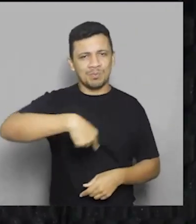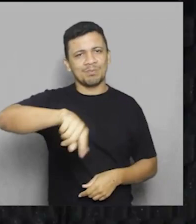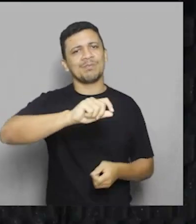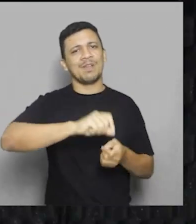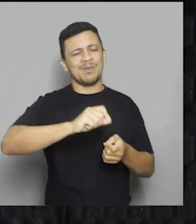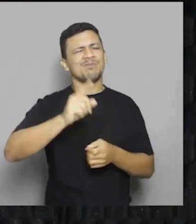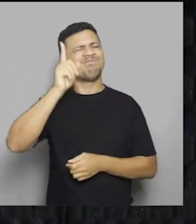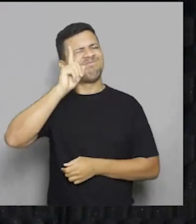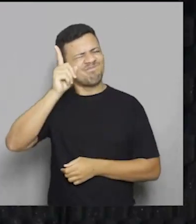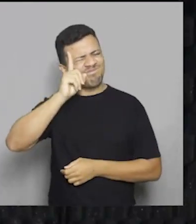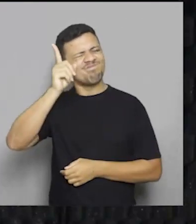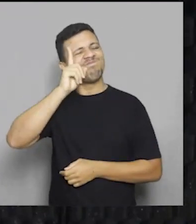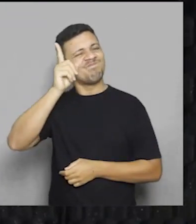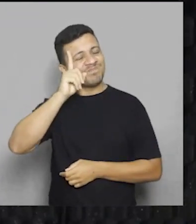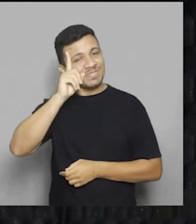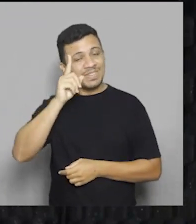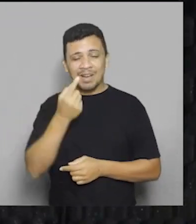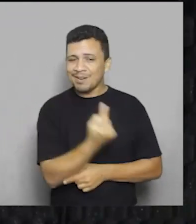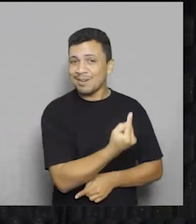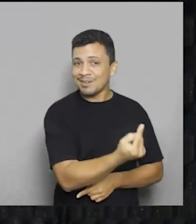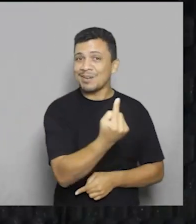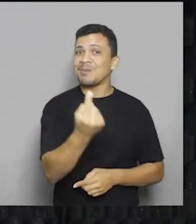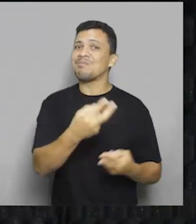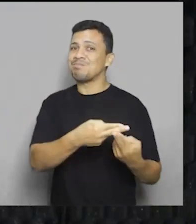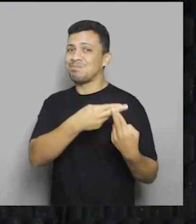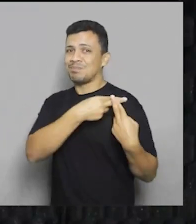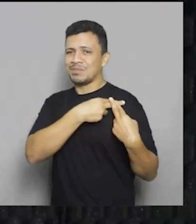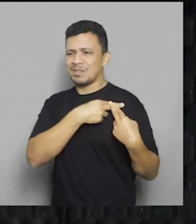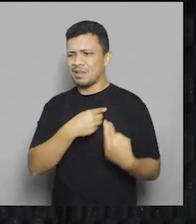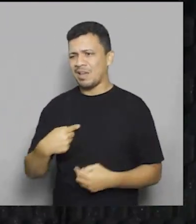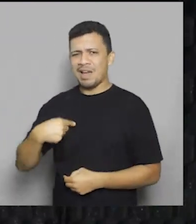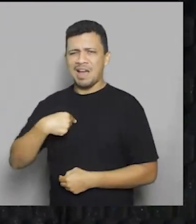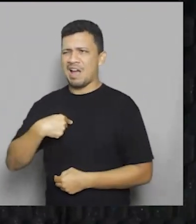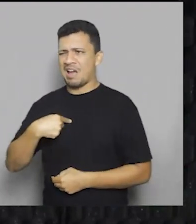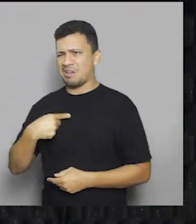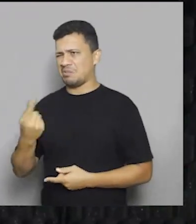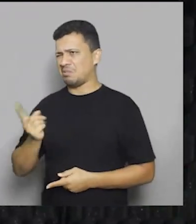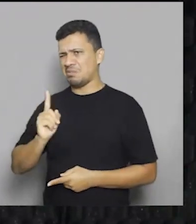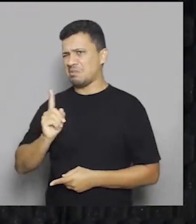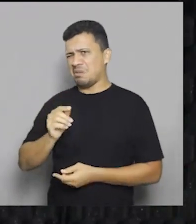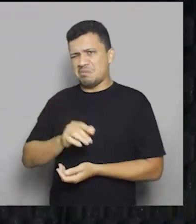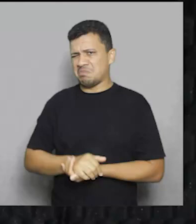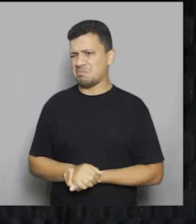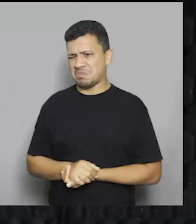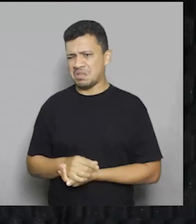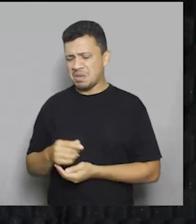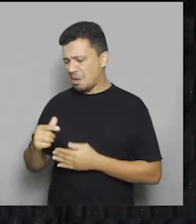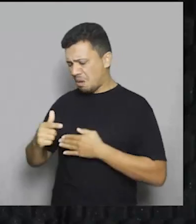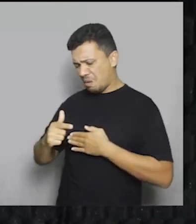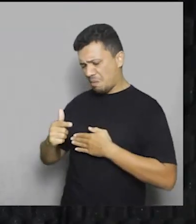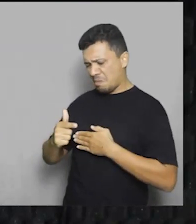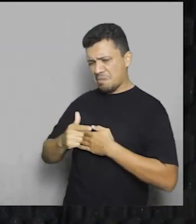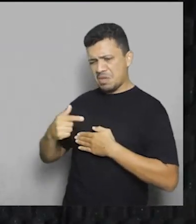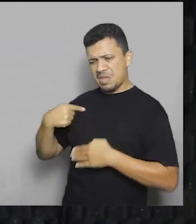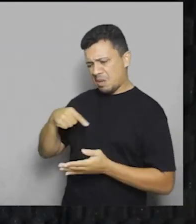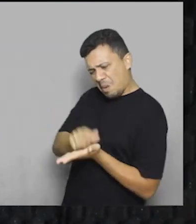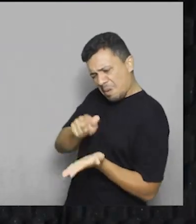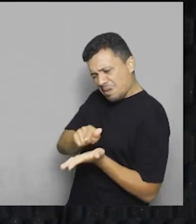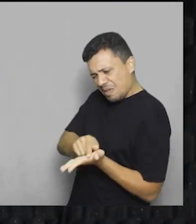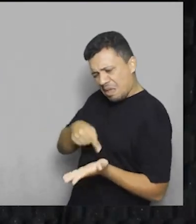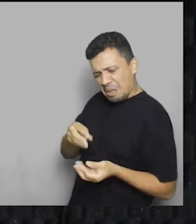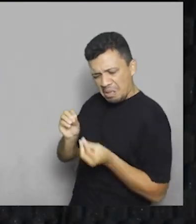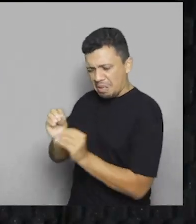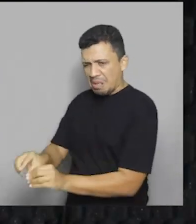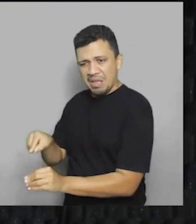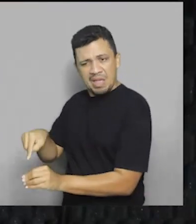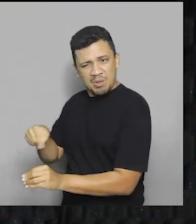cada um fazendo a sua parte. tem aquela história de, ah, ah, só, ah, eu não vou botar o meu papel dentro. Só eu botando não vai acabar com o